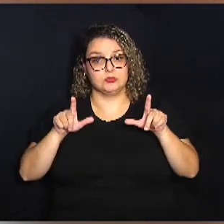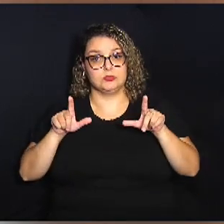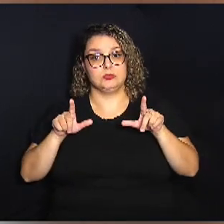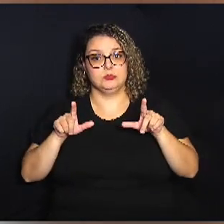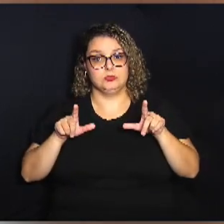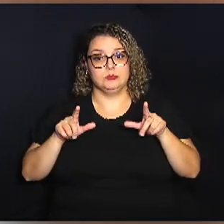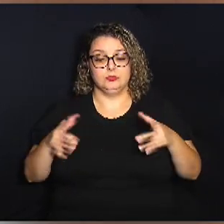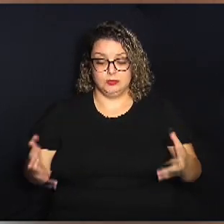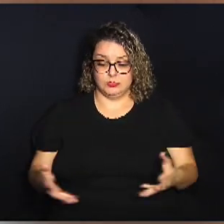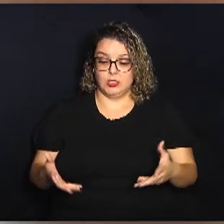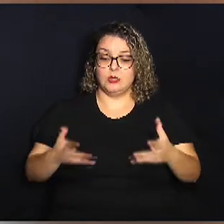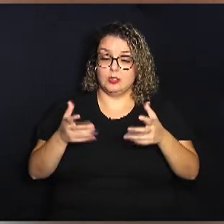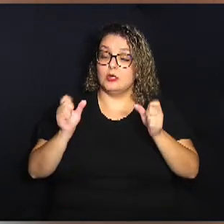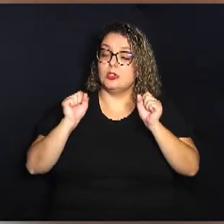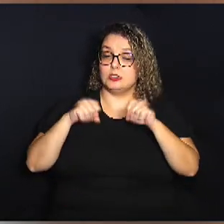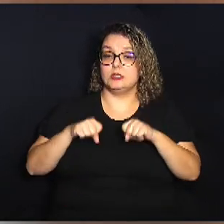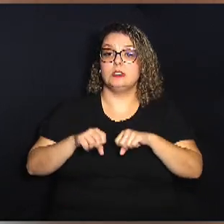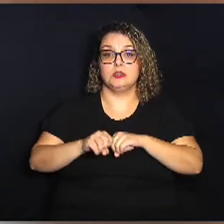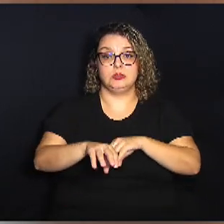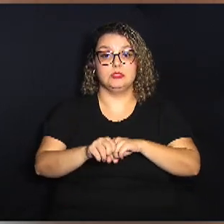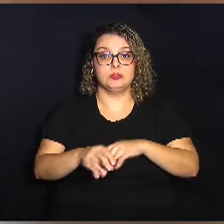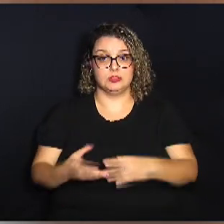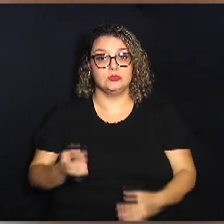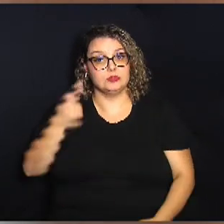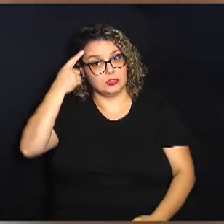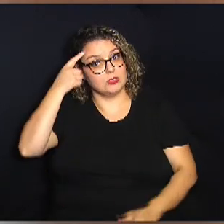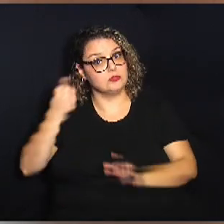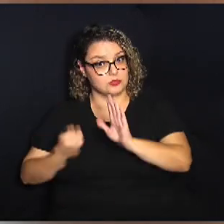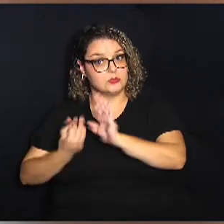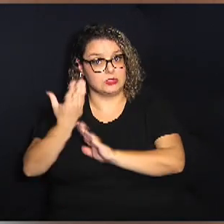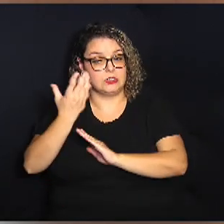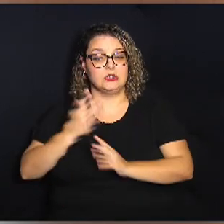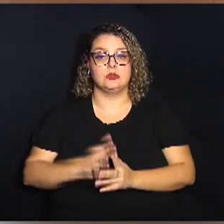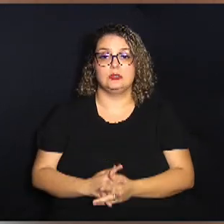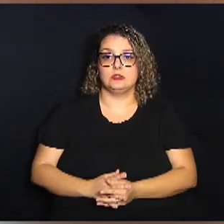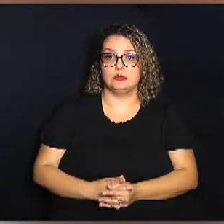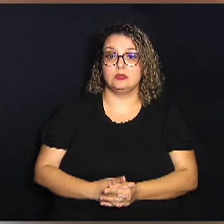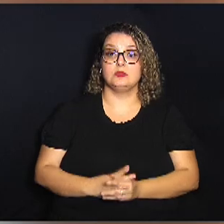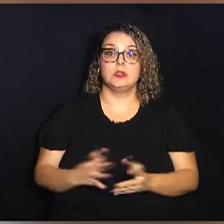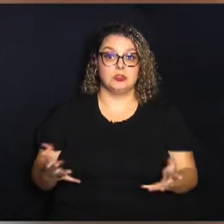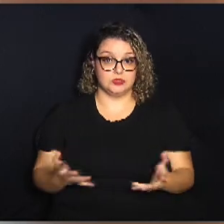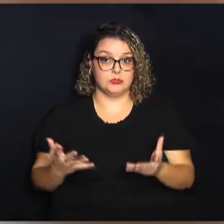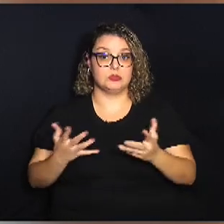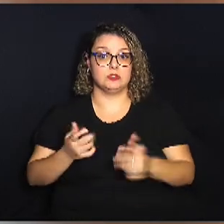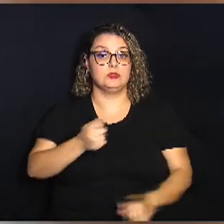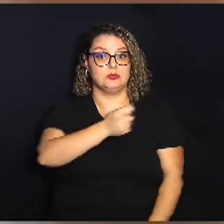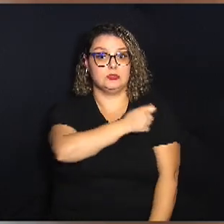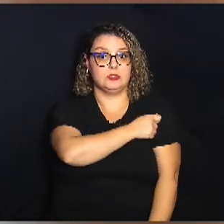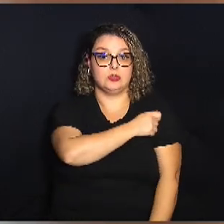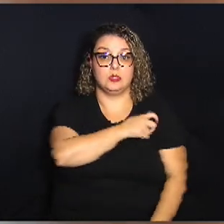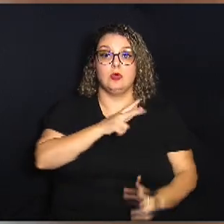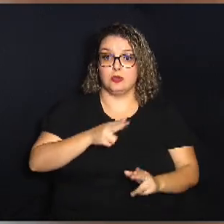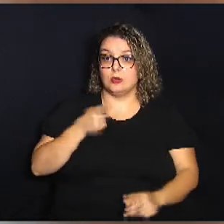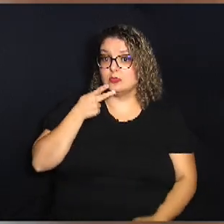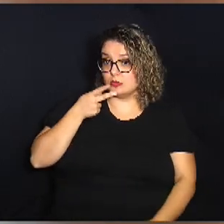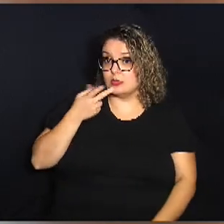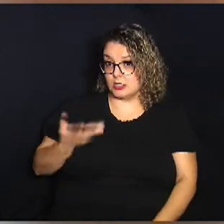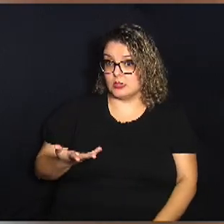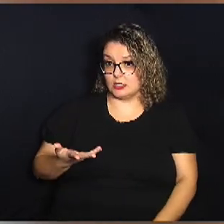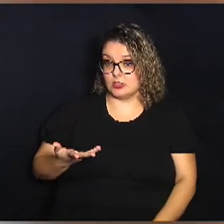promove sim a educação criativa ele incentiva os alunos como já bem foi falado